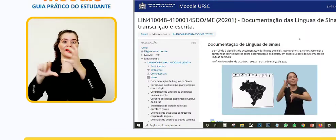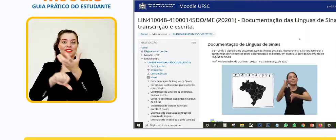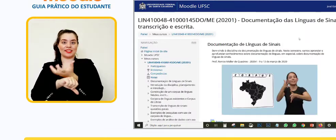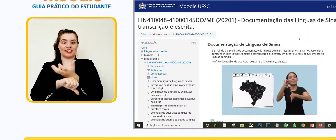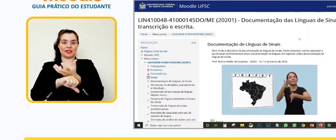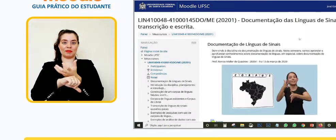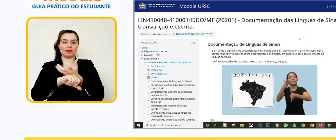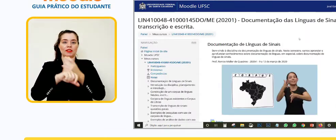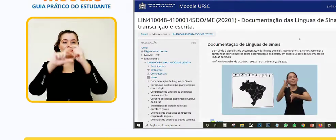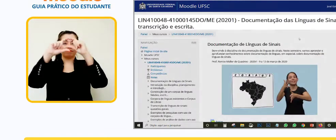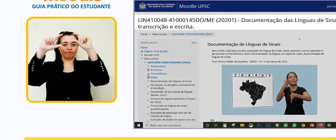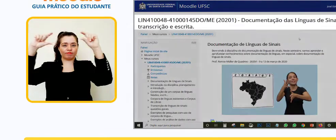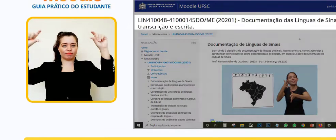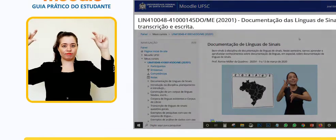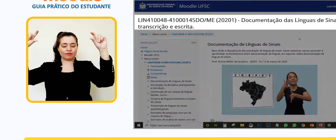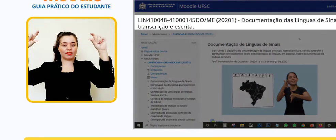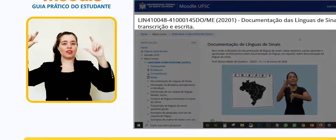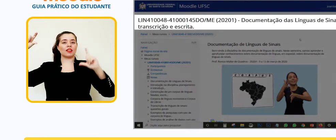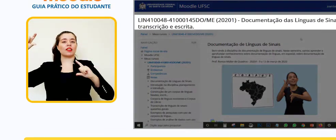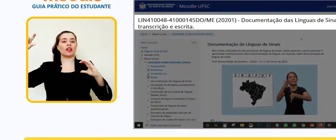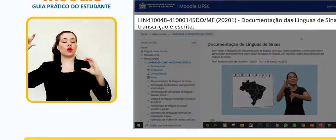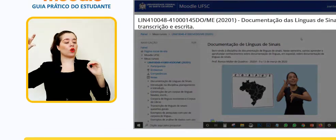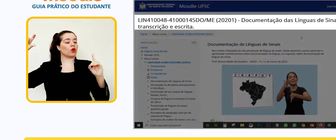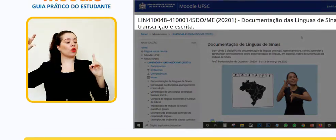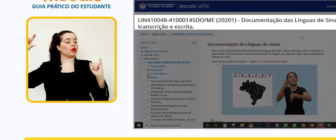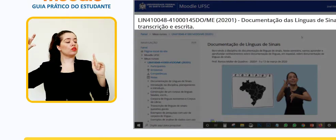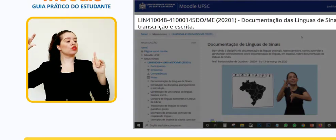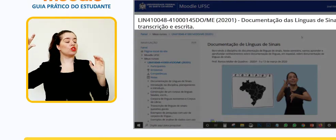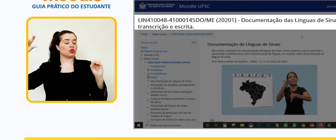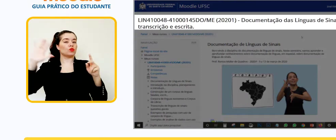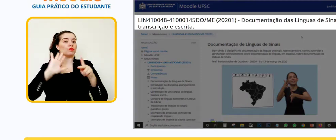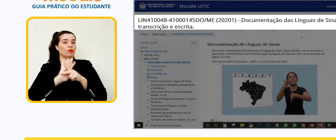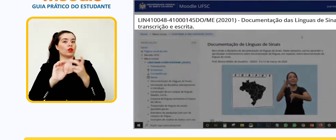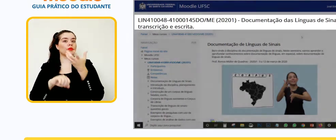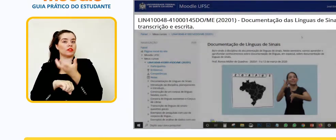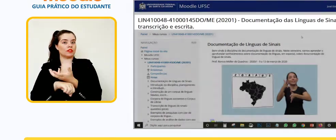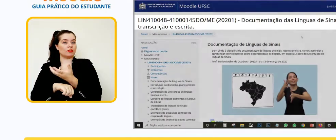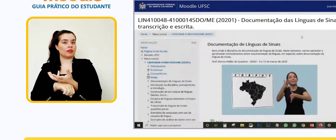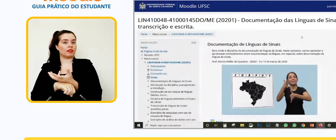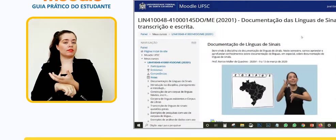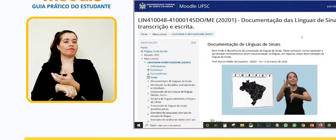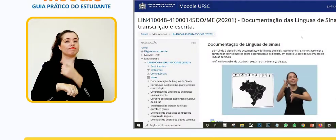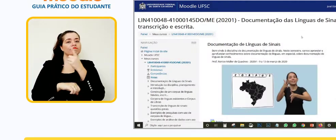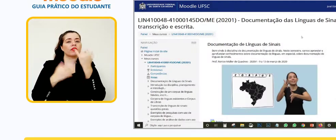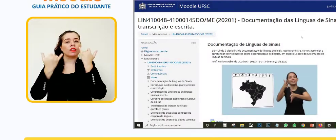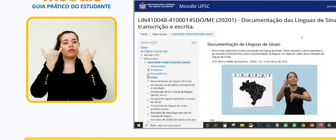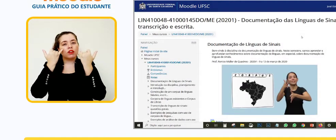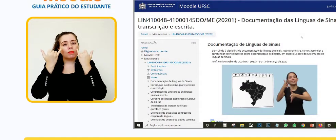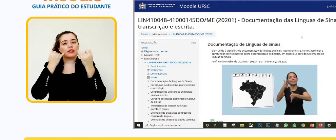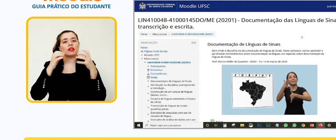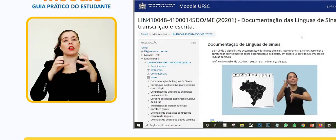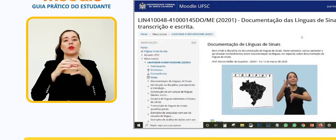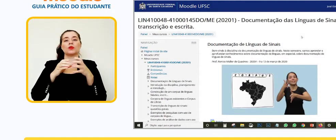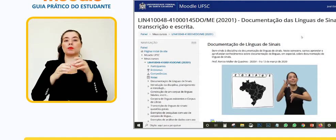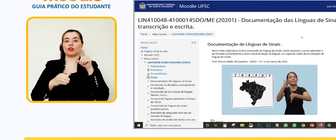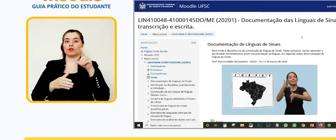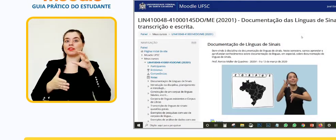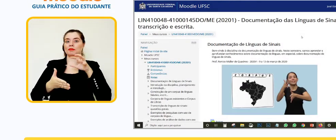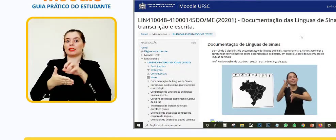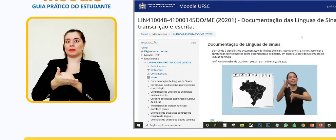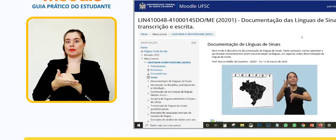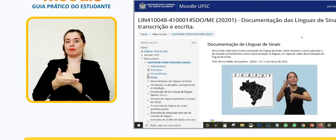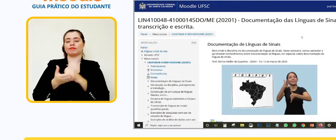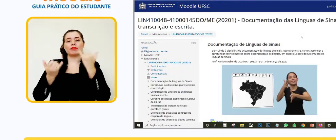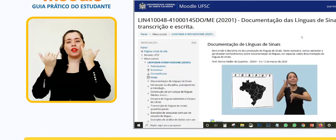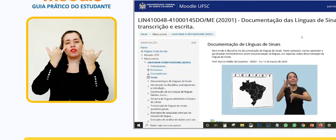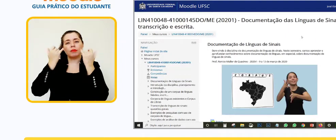espaço da disciplina, na parte superior, você encontra o código da disciplina. Ele traz informações sobre a turma que